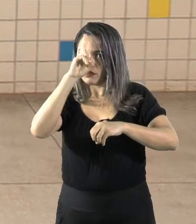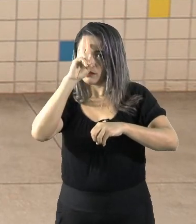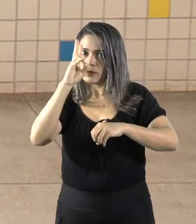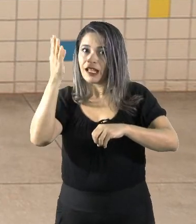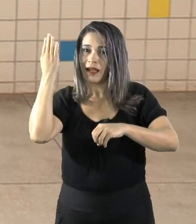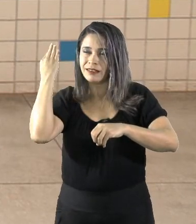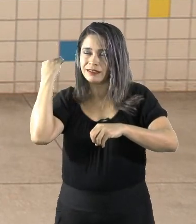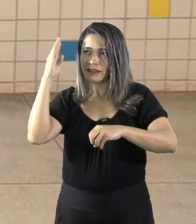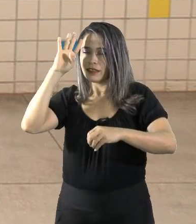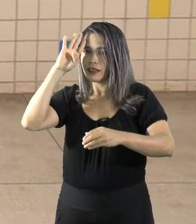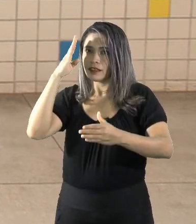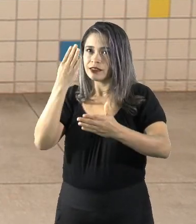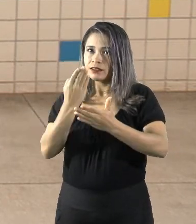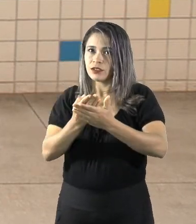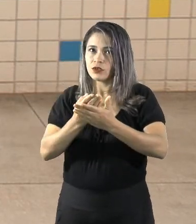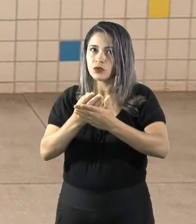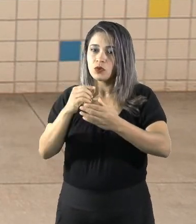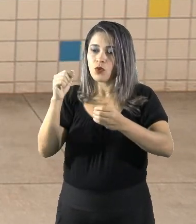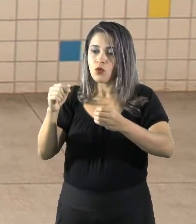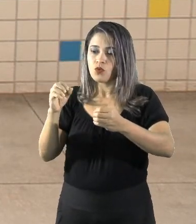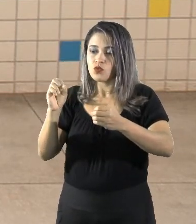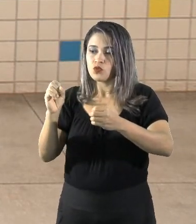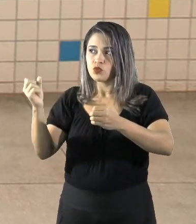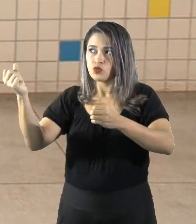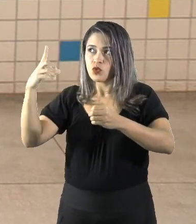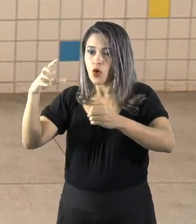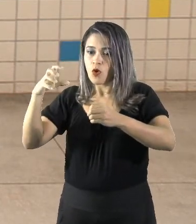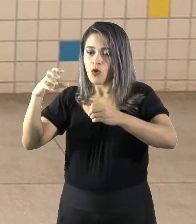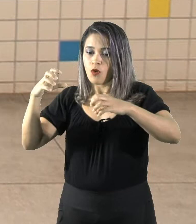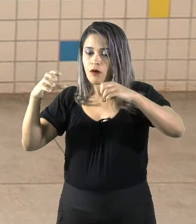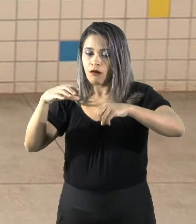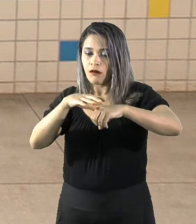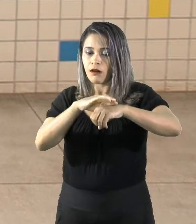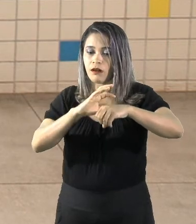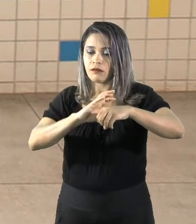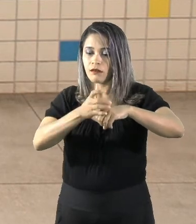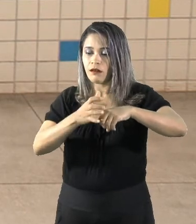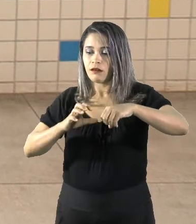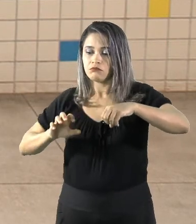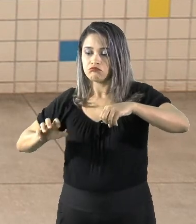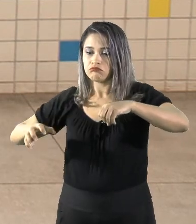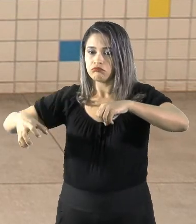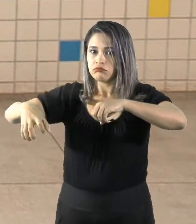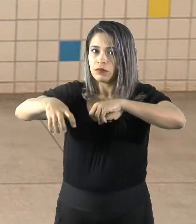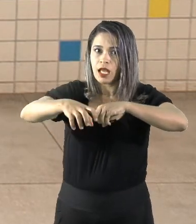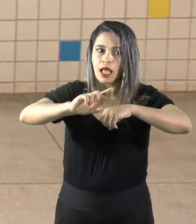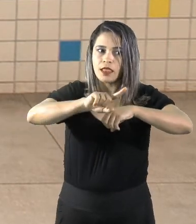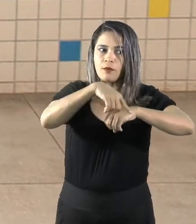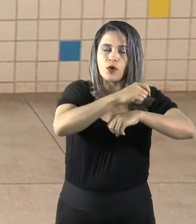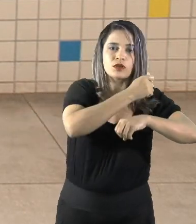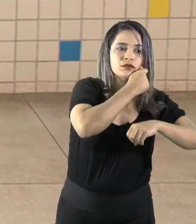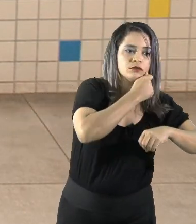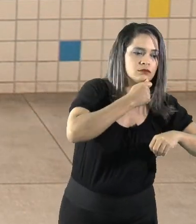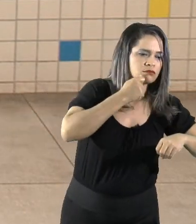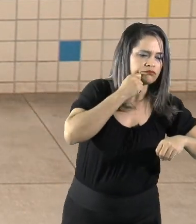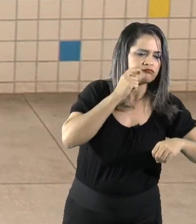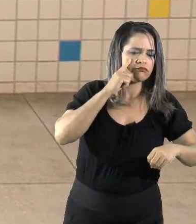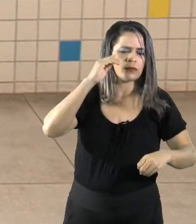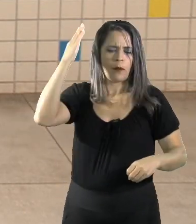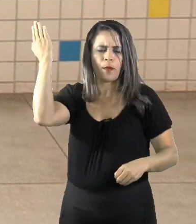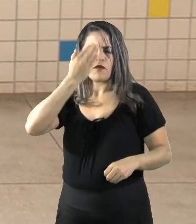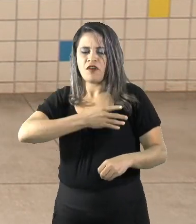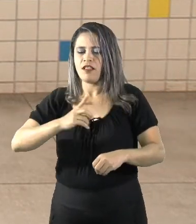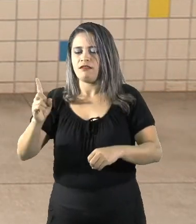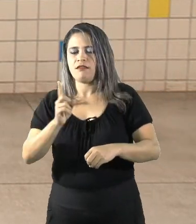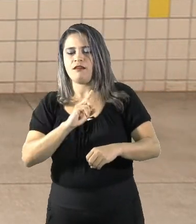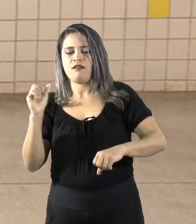Sol girava em torno da Terra. Depois, veio Aristóteles e provou que a Terra girava